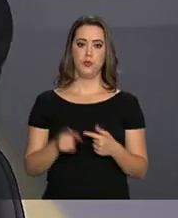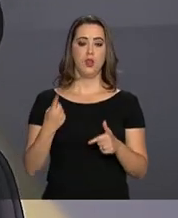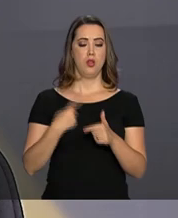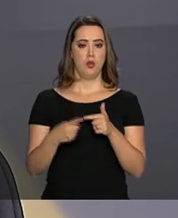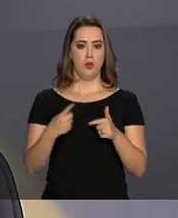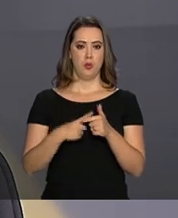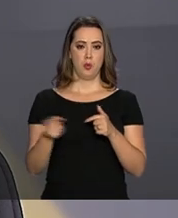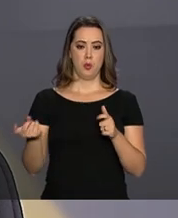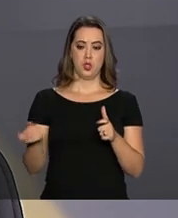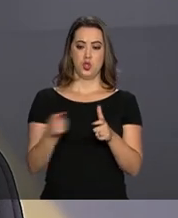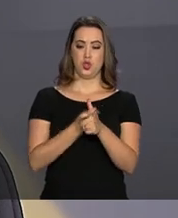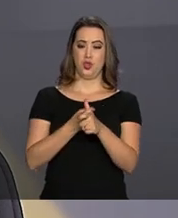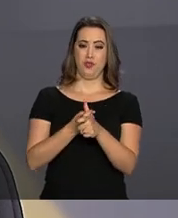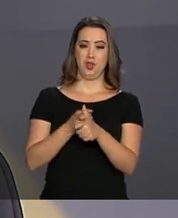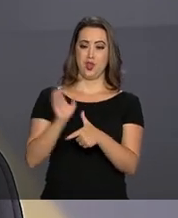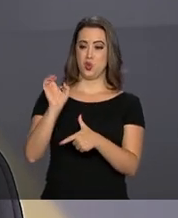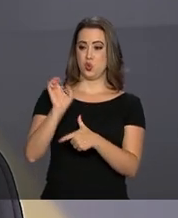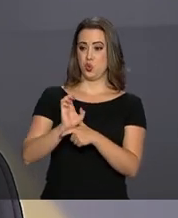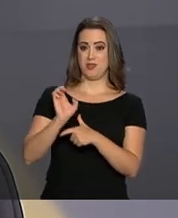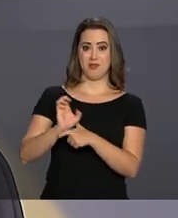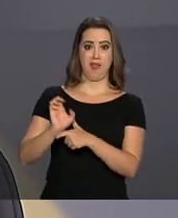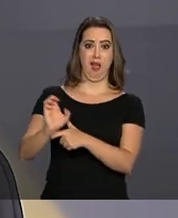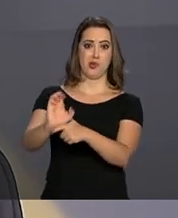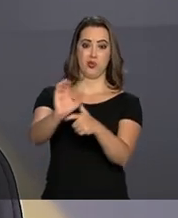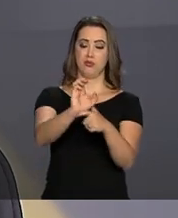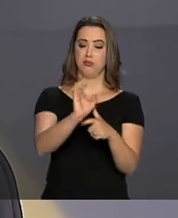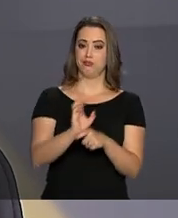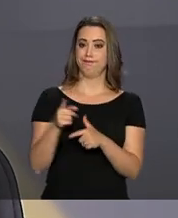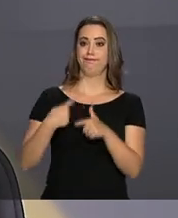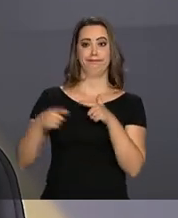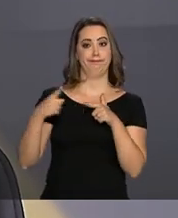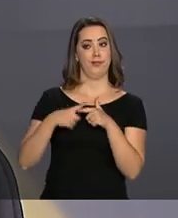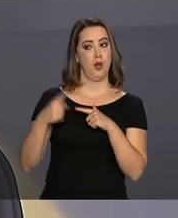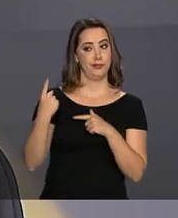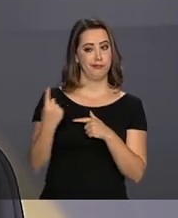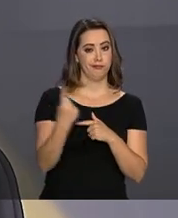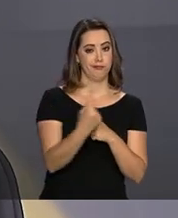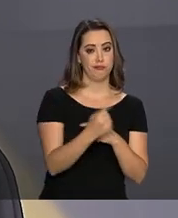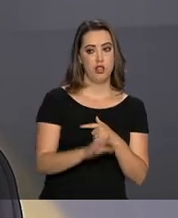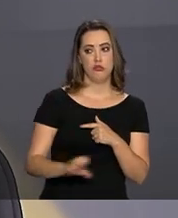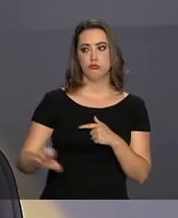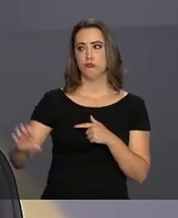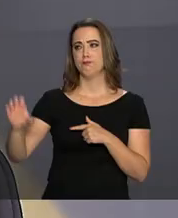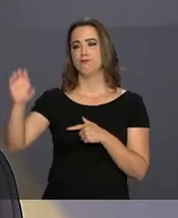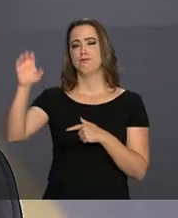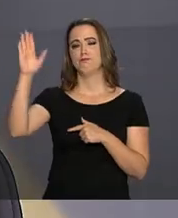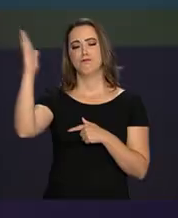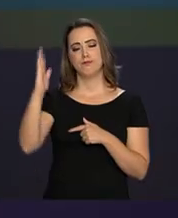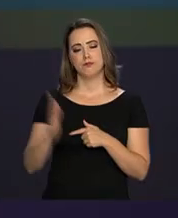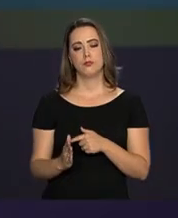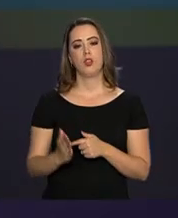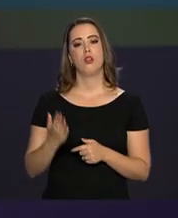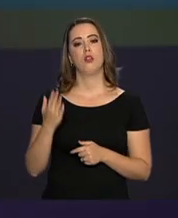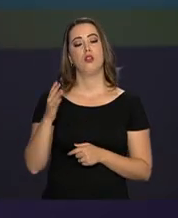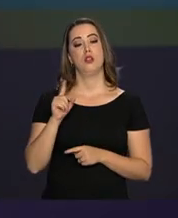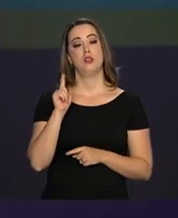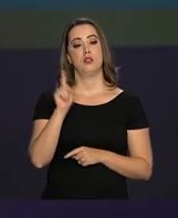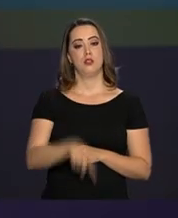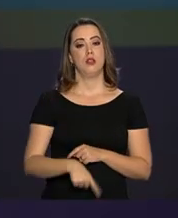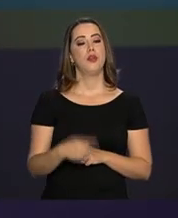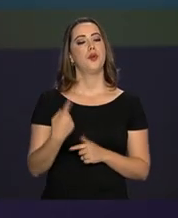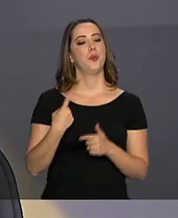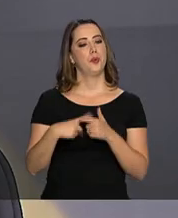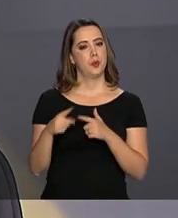das dívidas dos estados. A situação financeira dos estados, das finanças públicas dos estados brasileiros